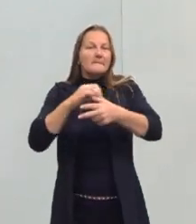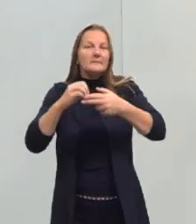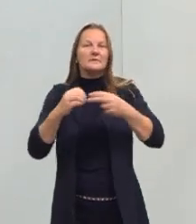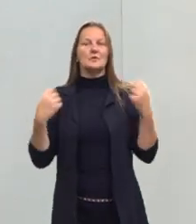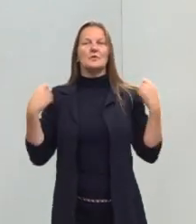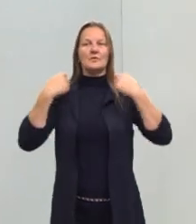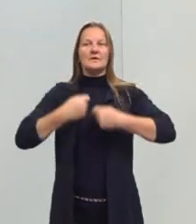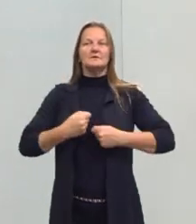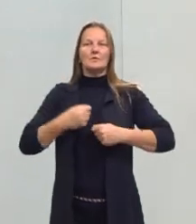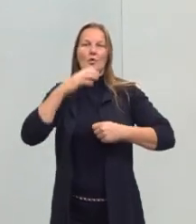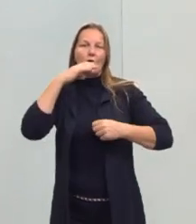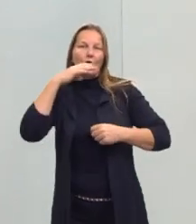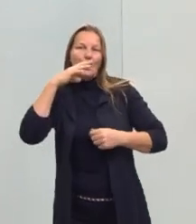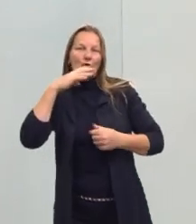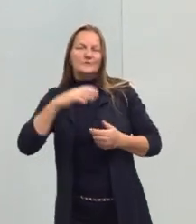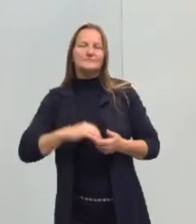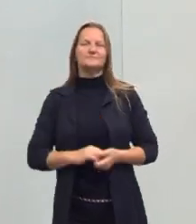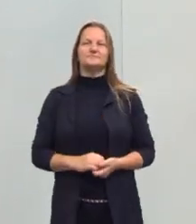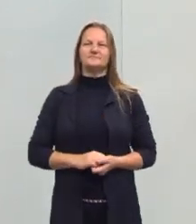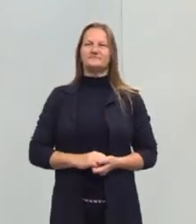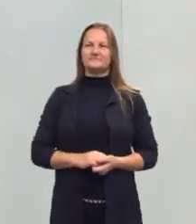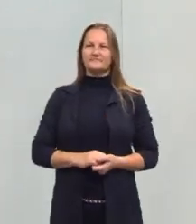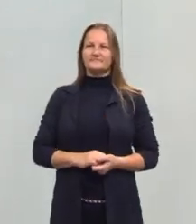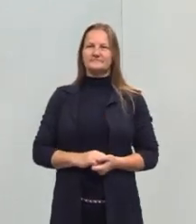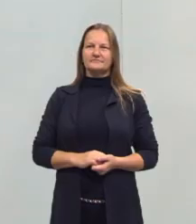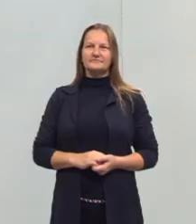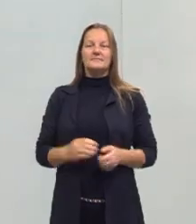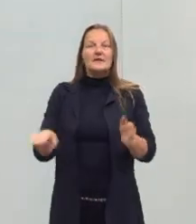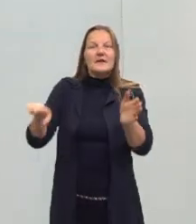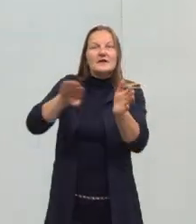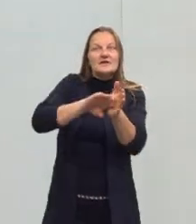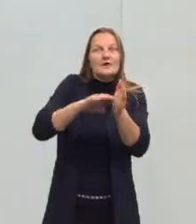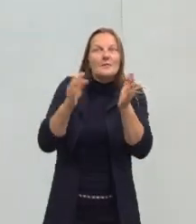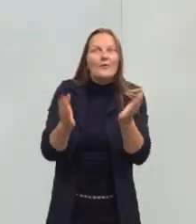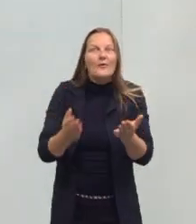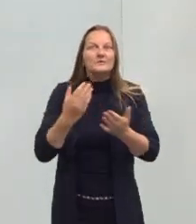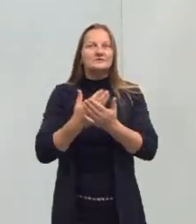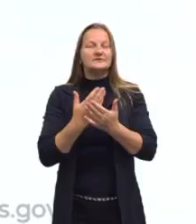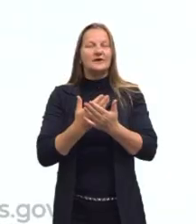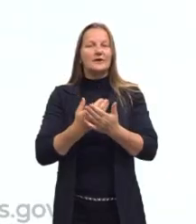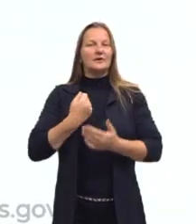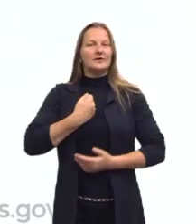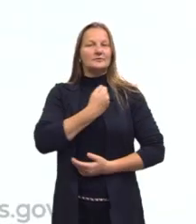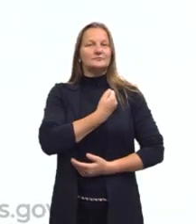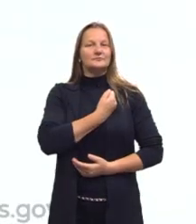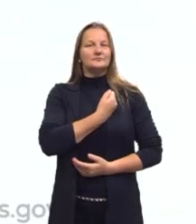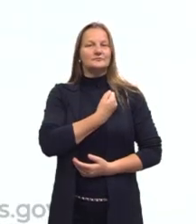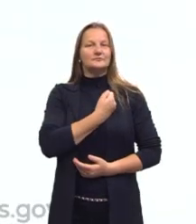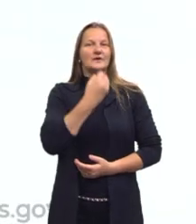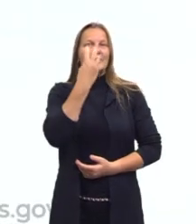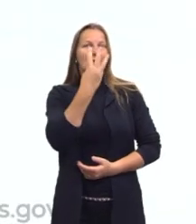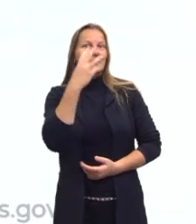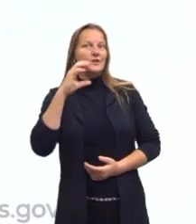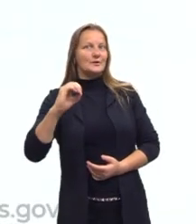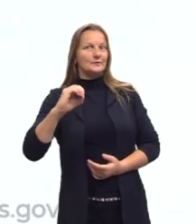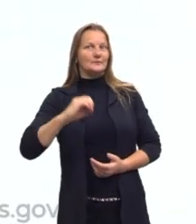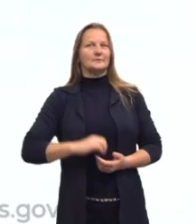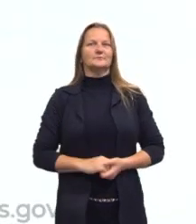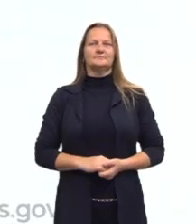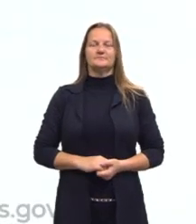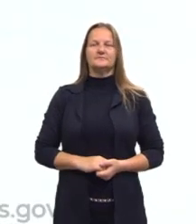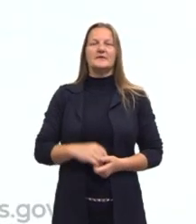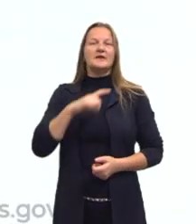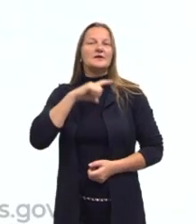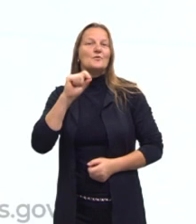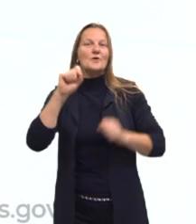cima, que também é bem coloridinho aí. Chegamos então hoje na nossa aula de número 30, que